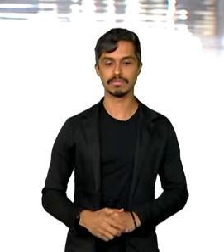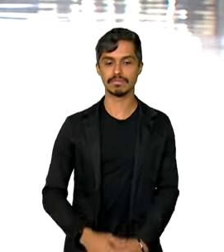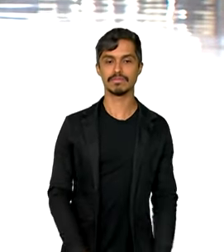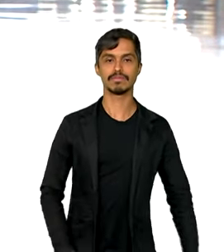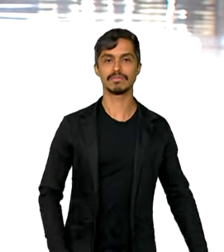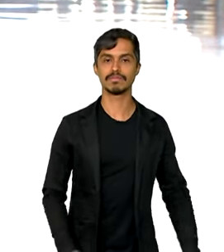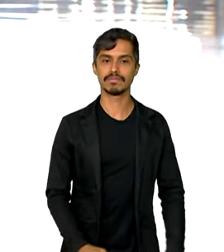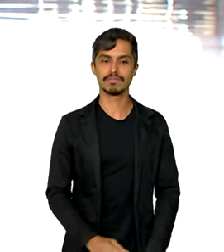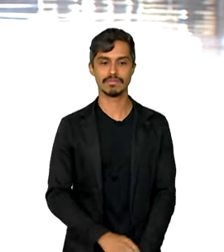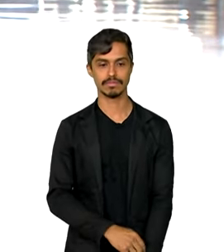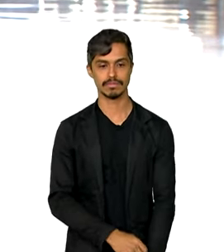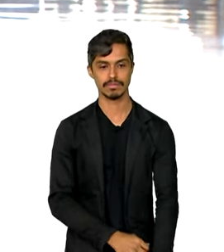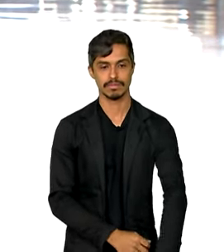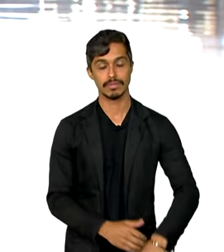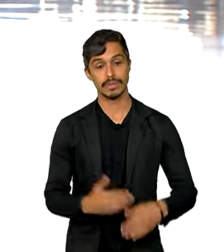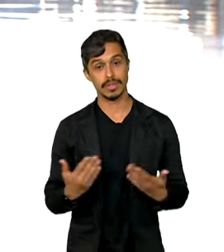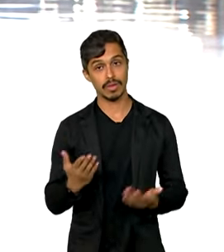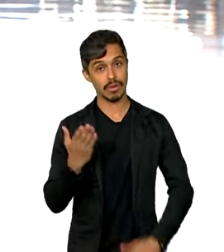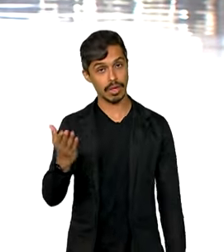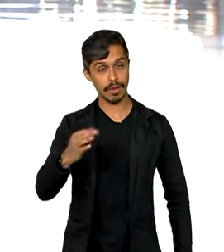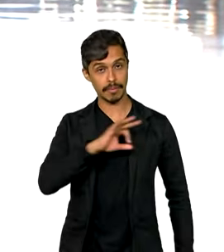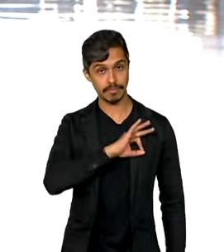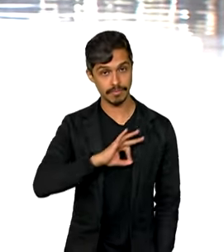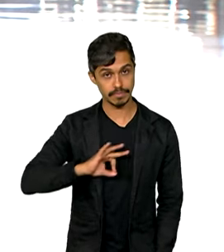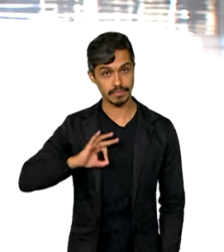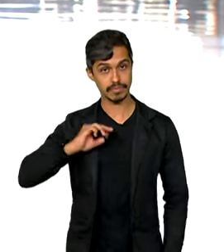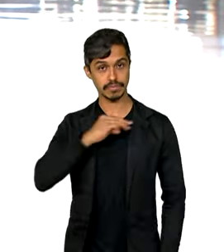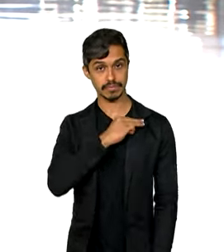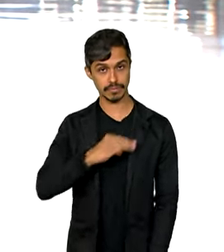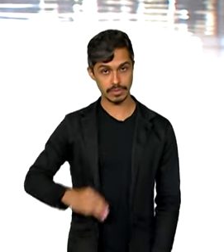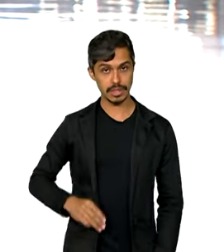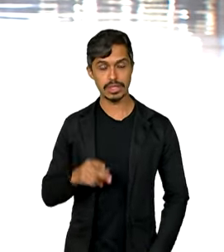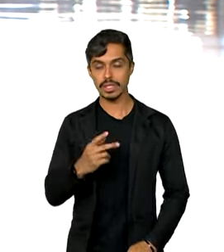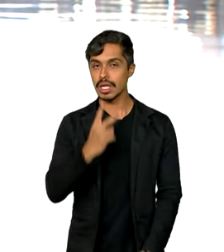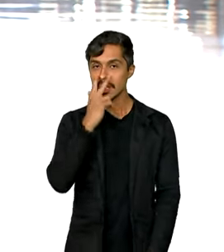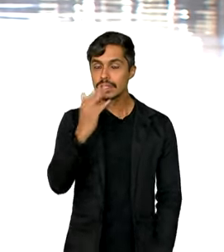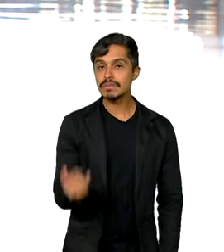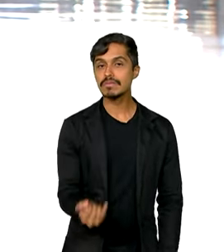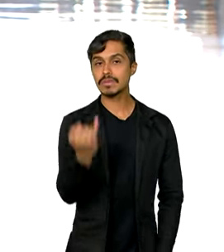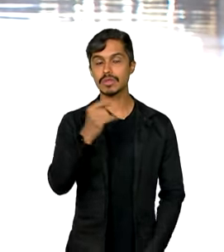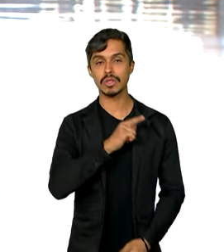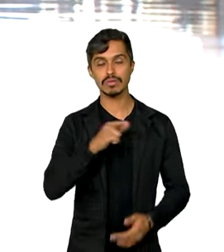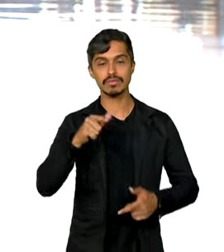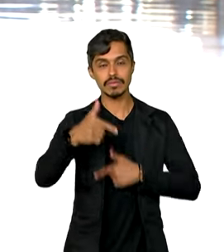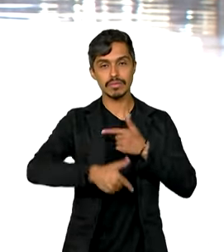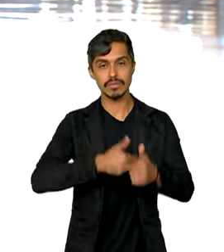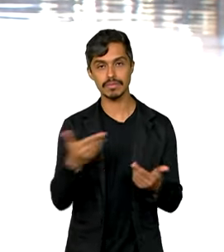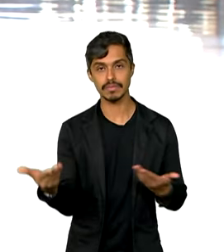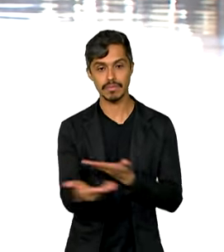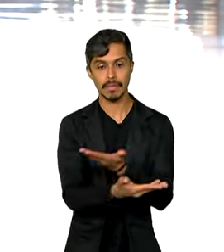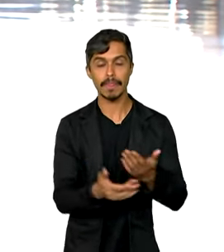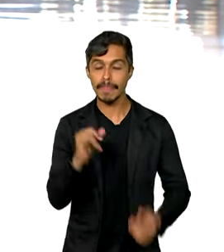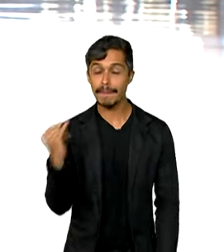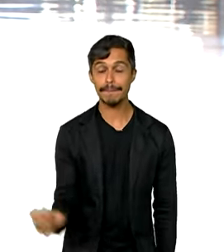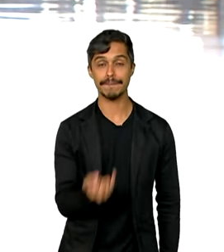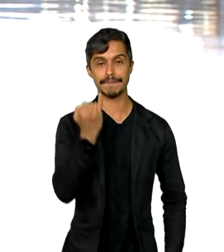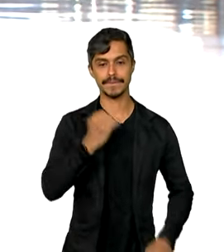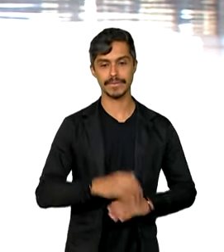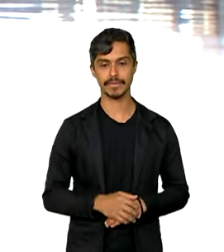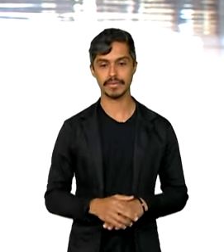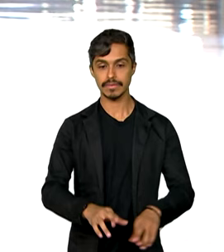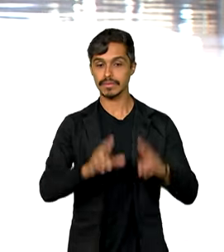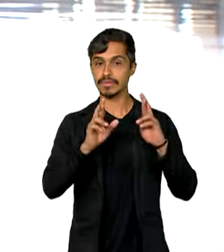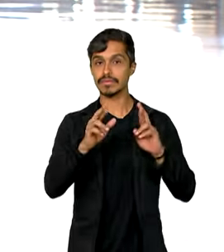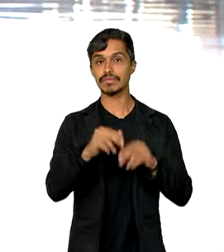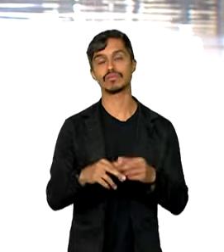Bom, para a ministra Marina Silva, é fundamental que haja um trabalho conjunto. Ela falou da expectativa da reunião do presidente